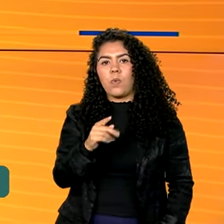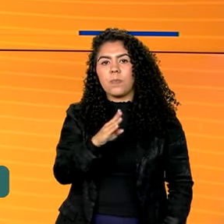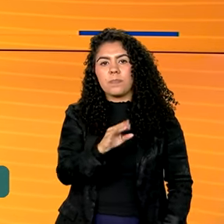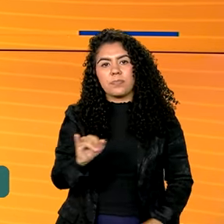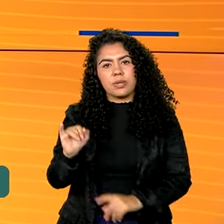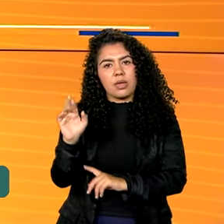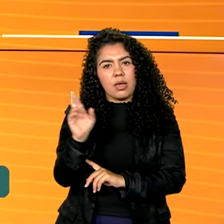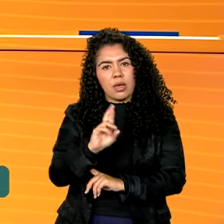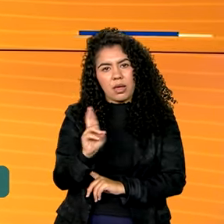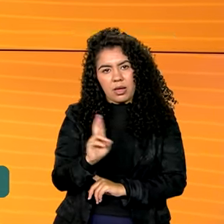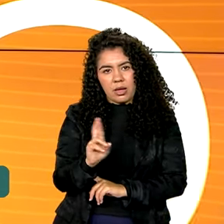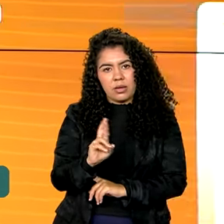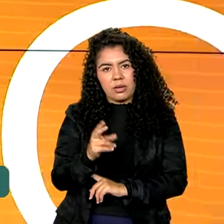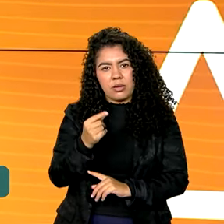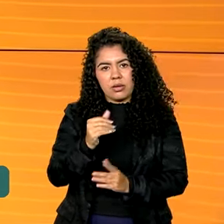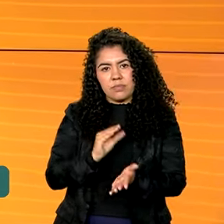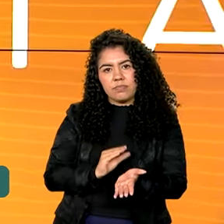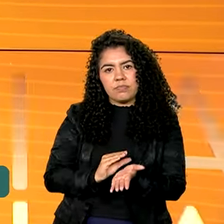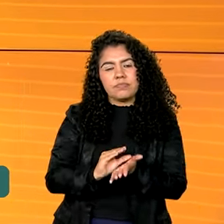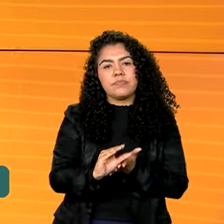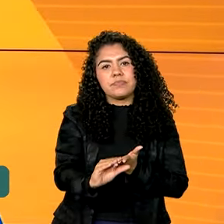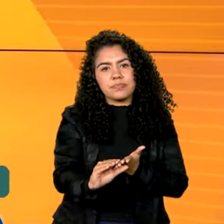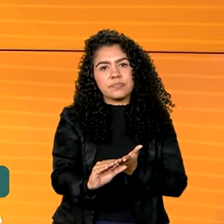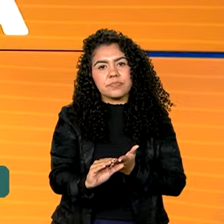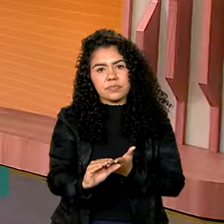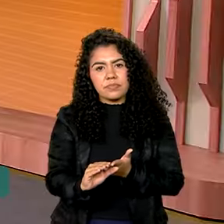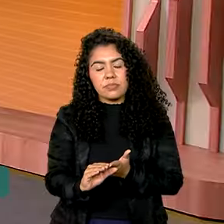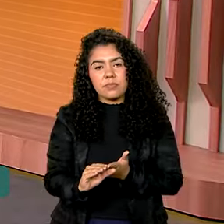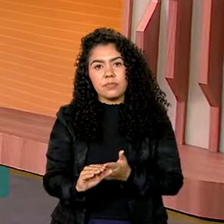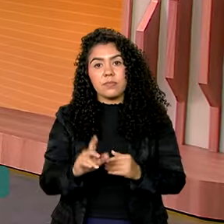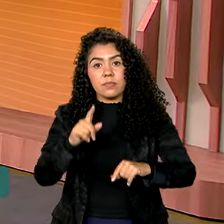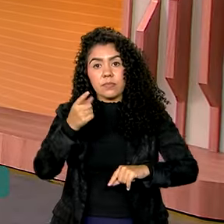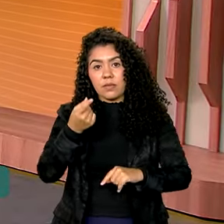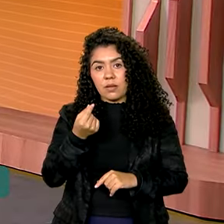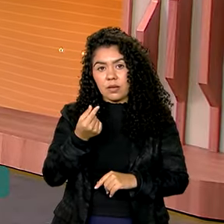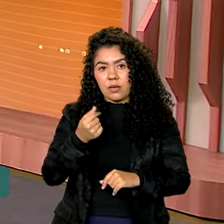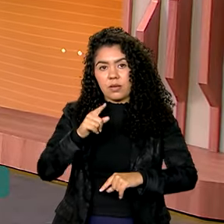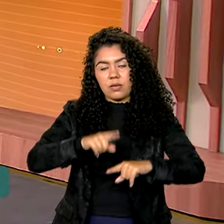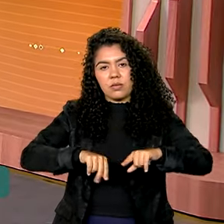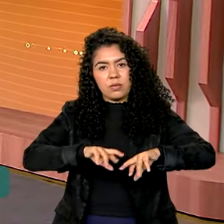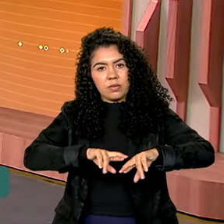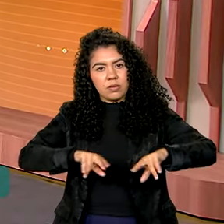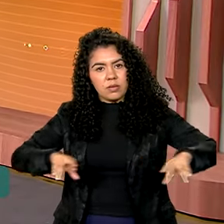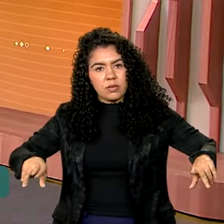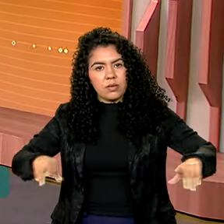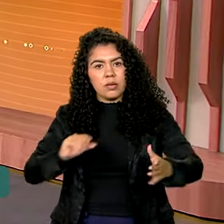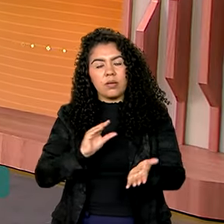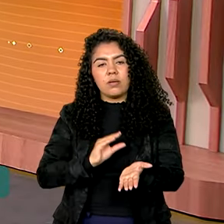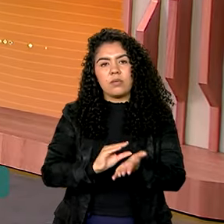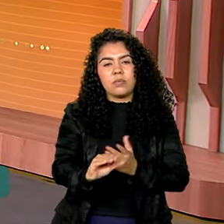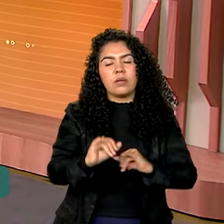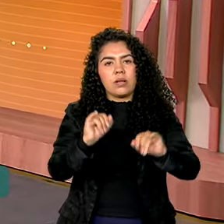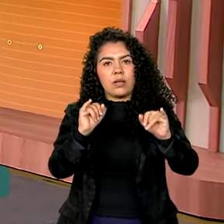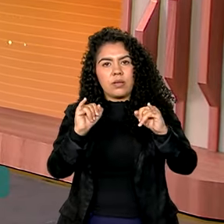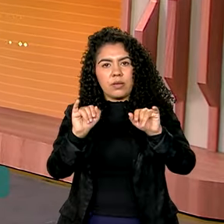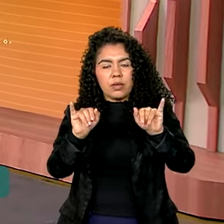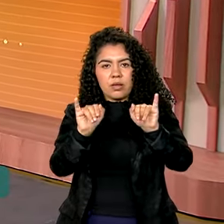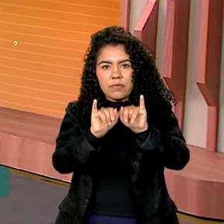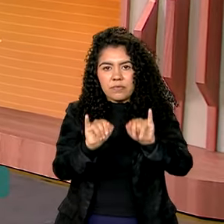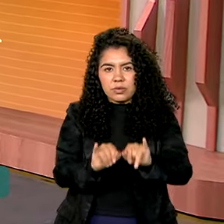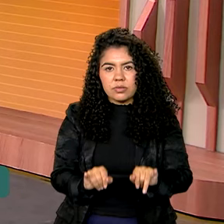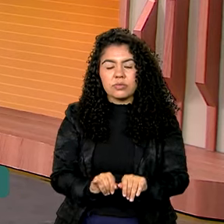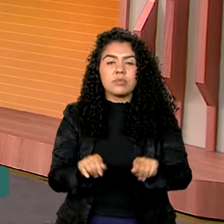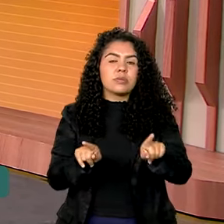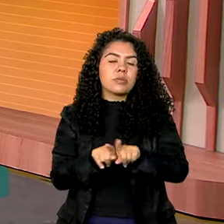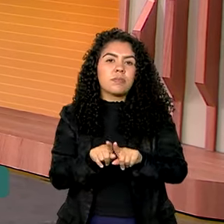e 200 milhões de reais em financiamentos. Os recursos serão investidos em infraestrutura e na compra